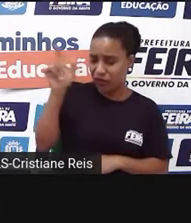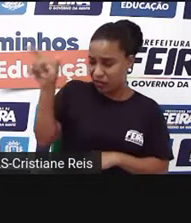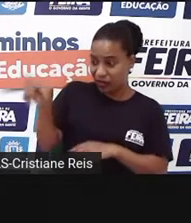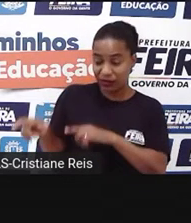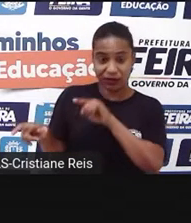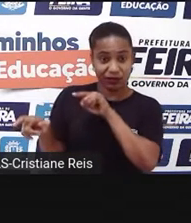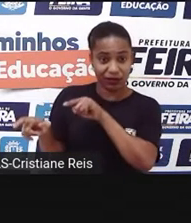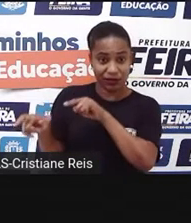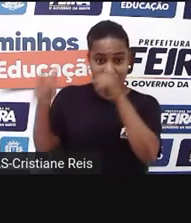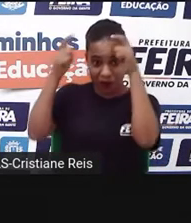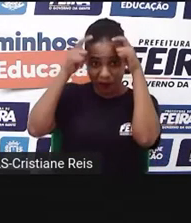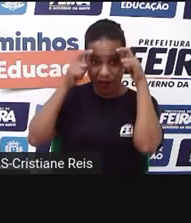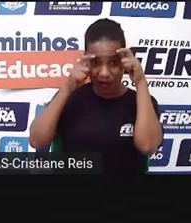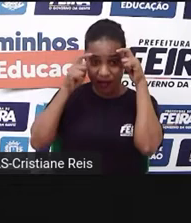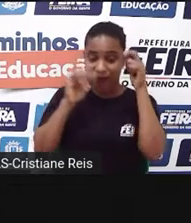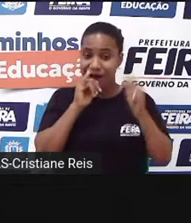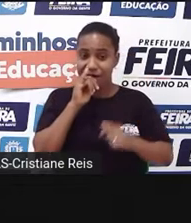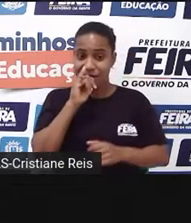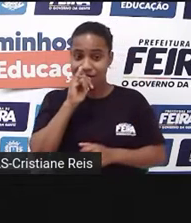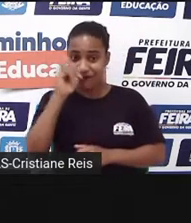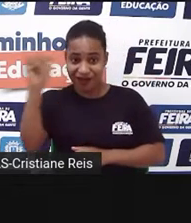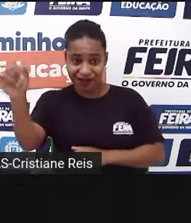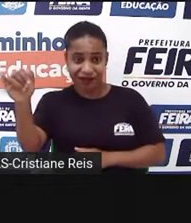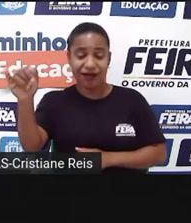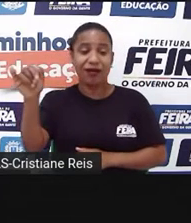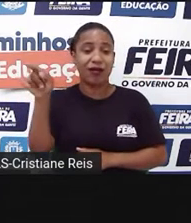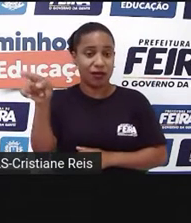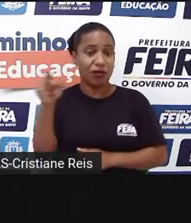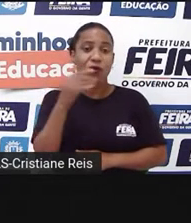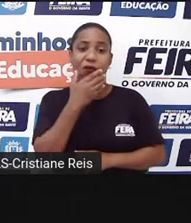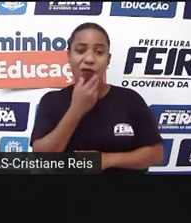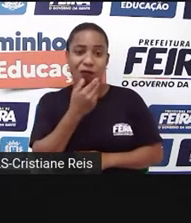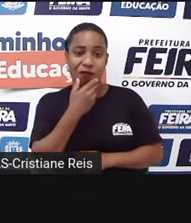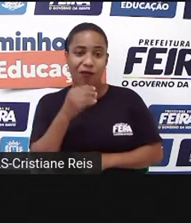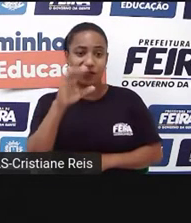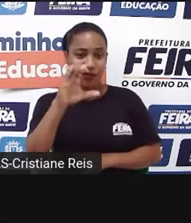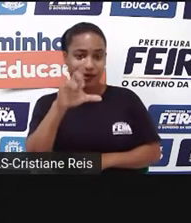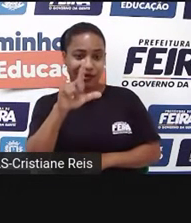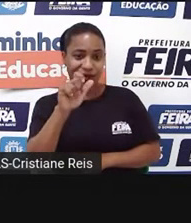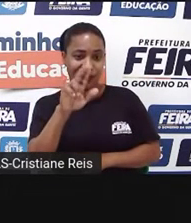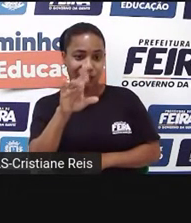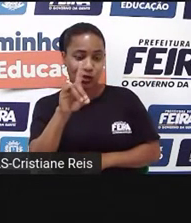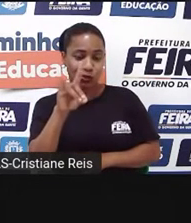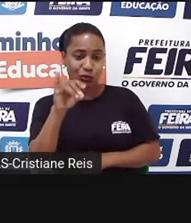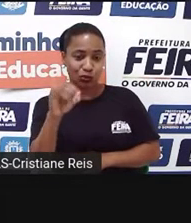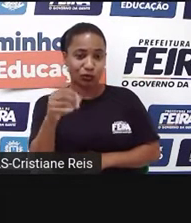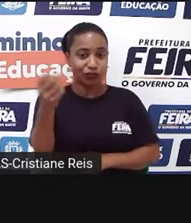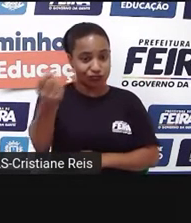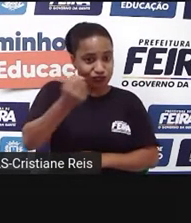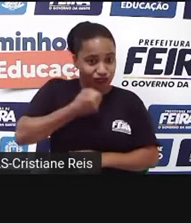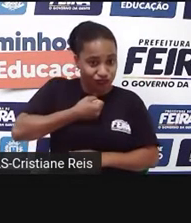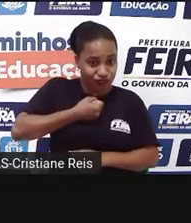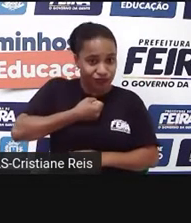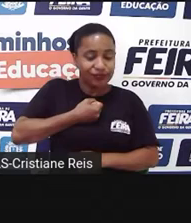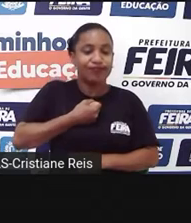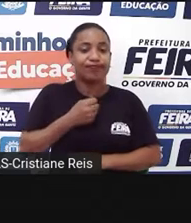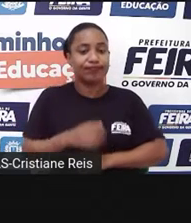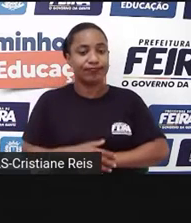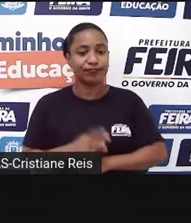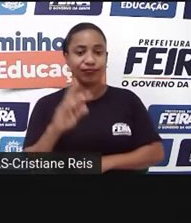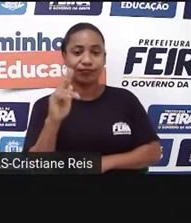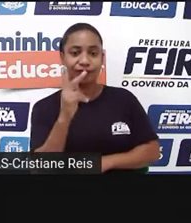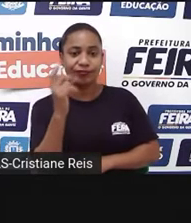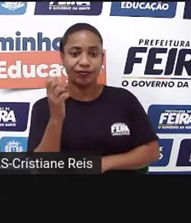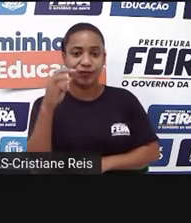vingança. O Horácio, então, conta tudo, né? A Hamlet. E Hamlet, a partir desse dia, ele passa a viver uma